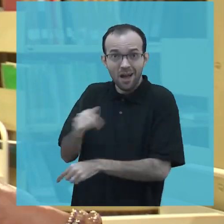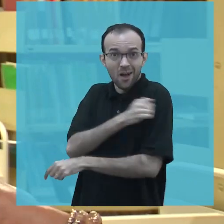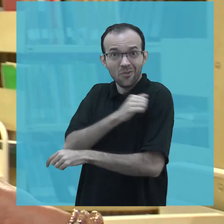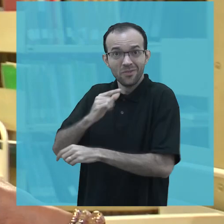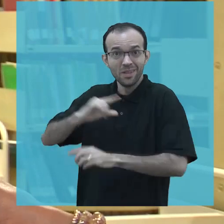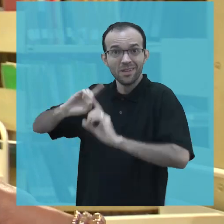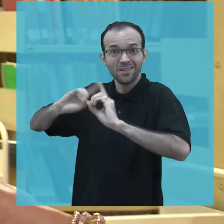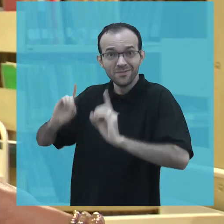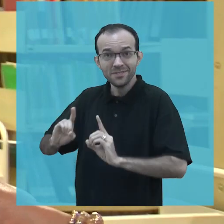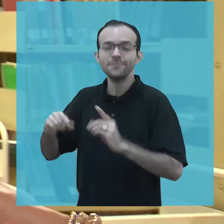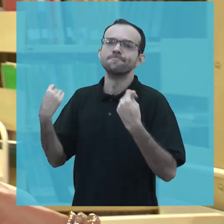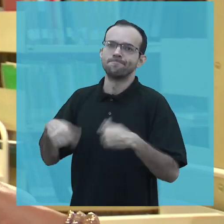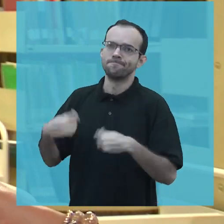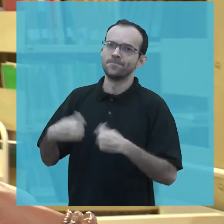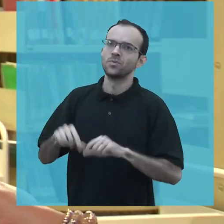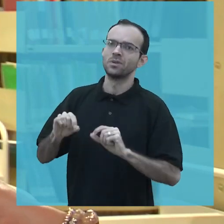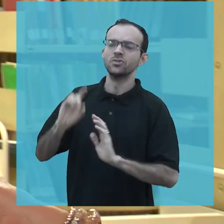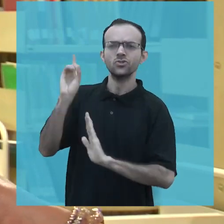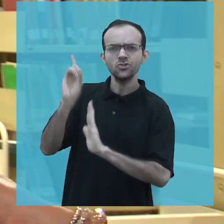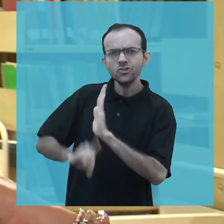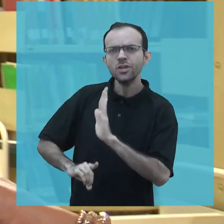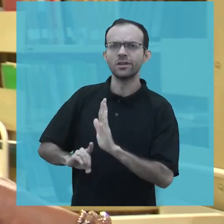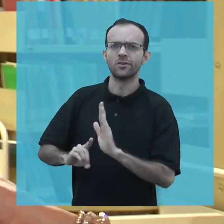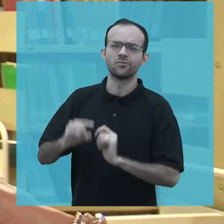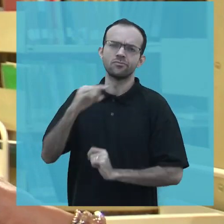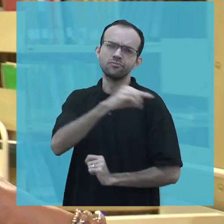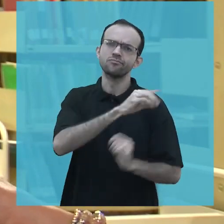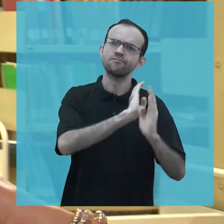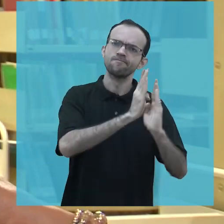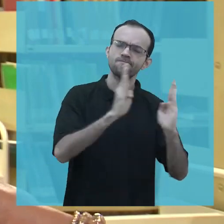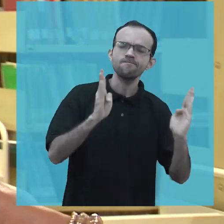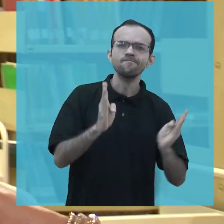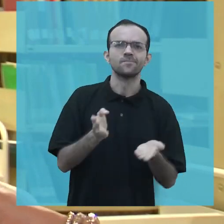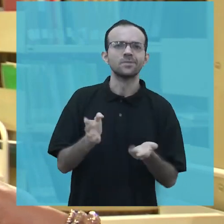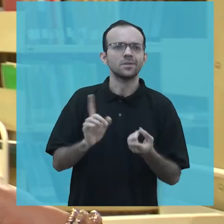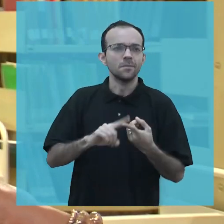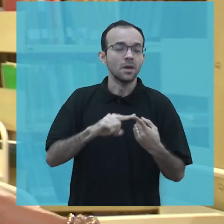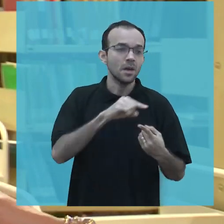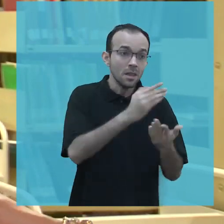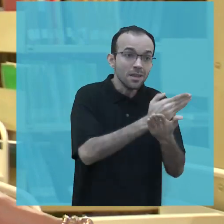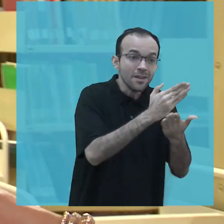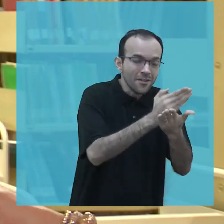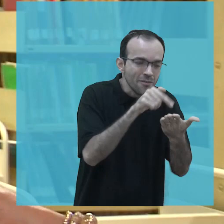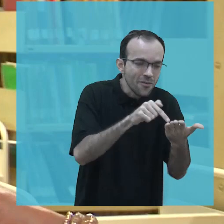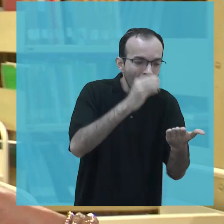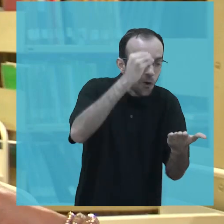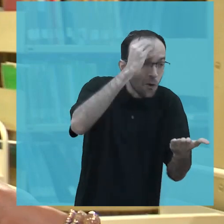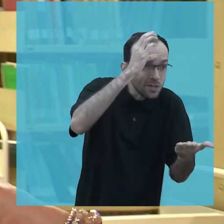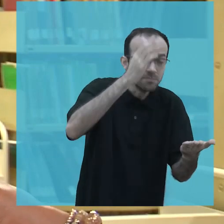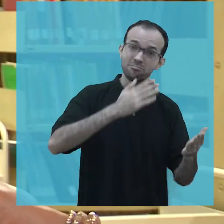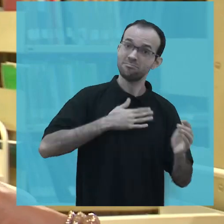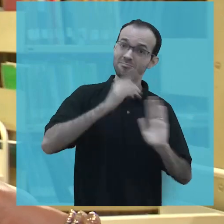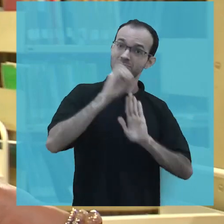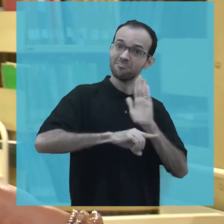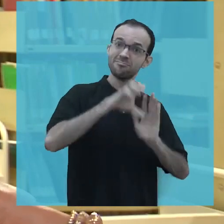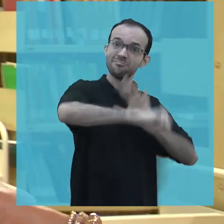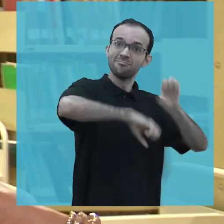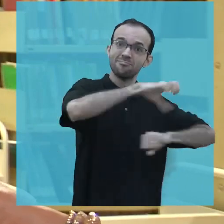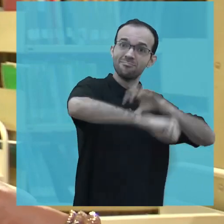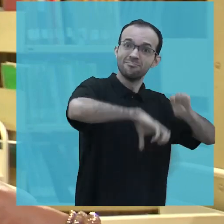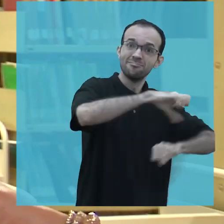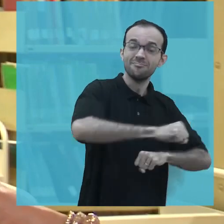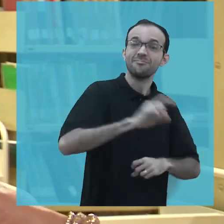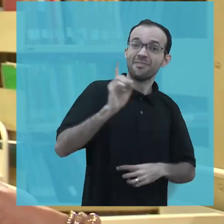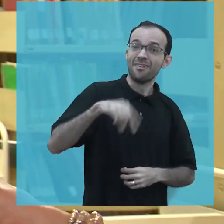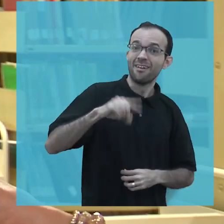biblioteca. E para as pessoas com deficiência não é diferente. Então, eles também têm direito ao acesso a esses conhecimentos